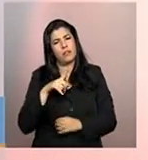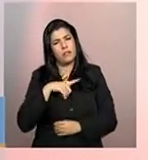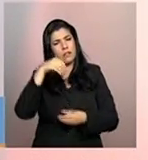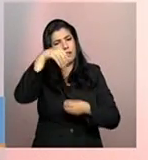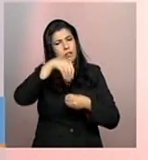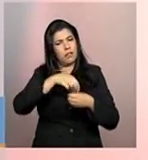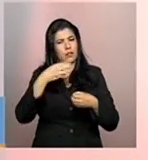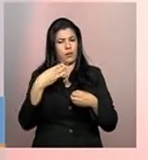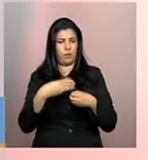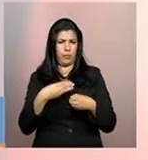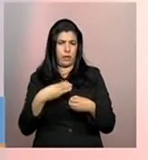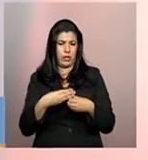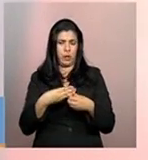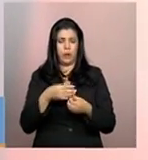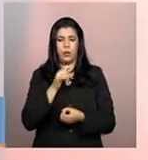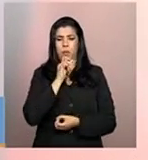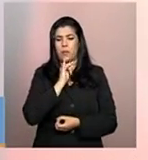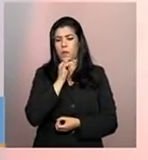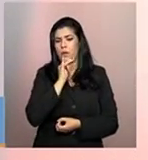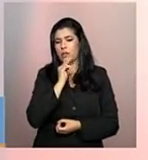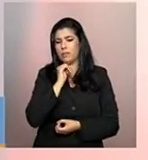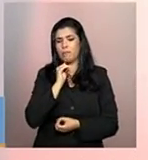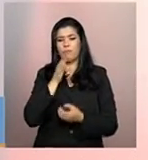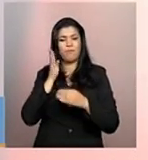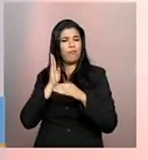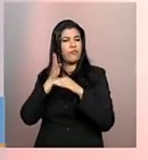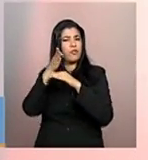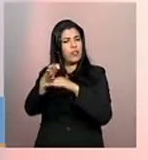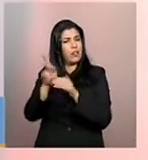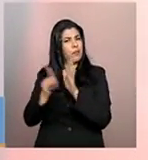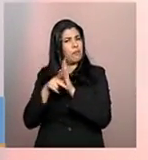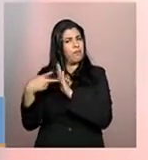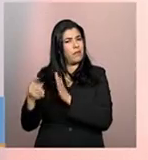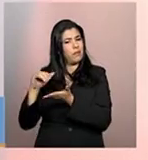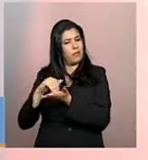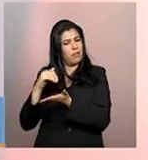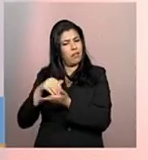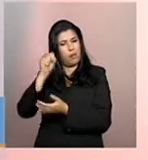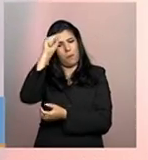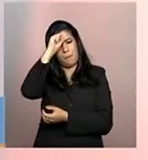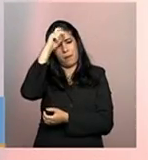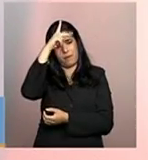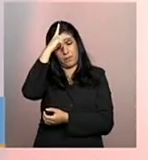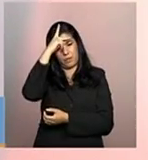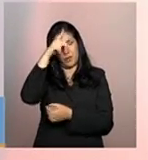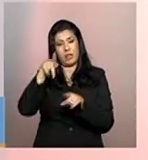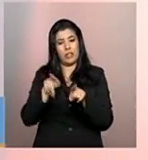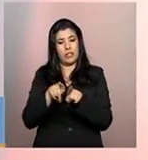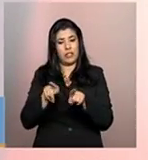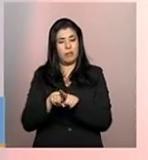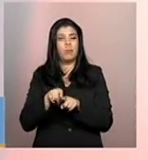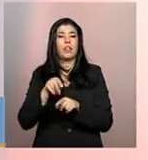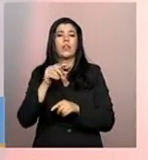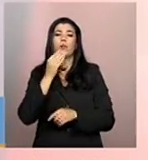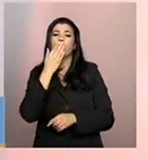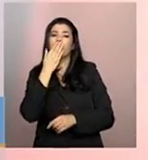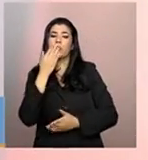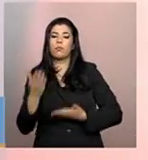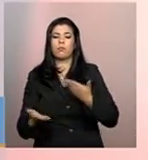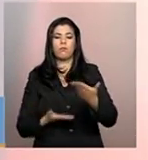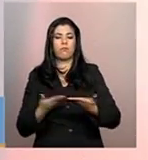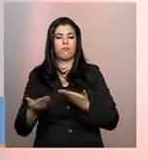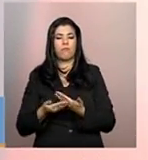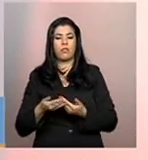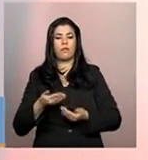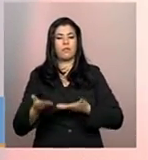ofertas realizadas diretamente ali pela Secretaria, pela Prefeitura, que são serviços que a gente chama de execução direta